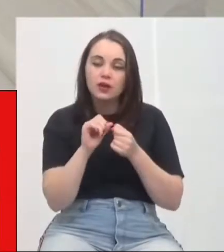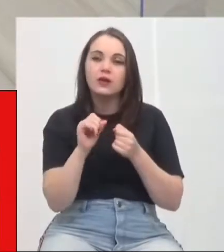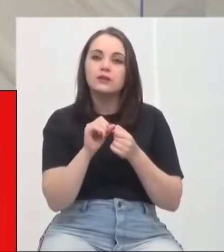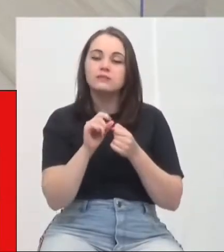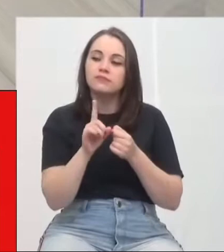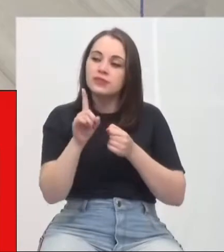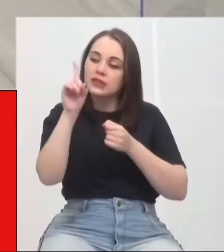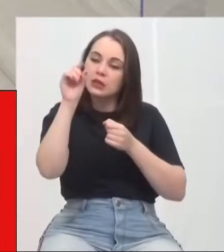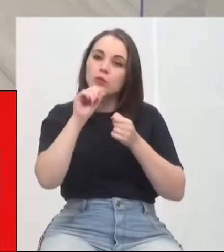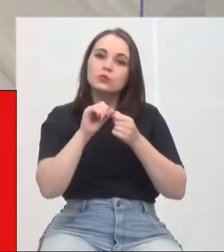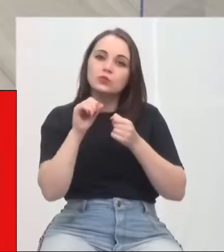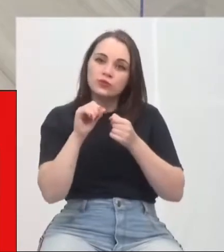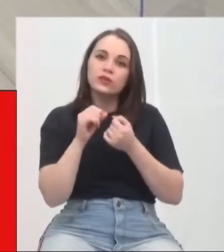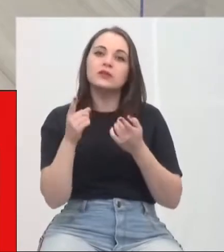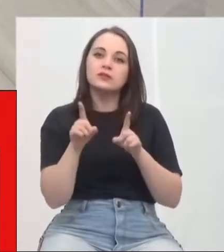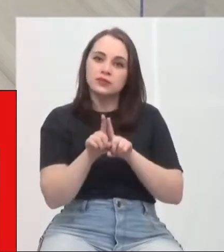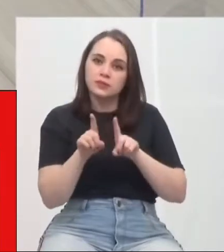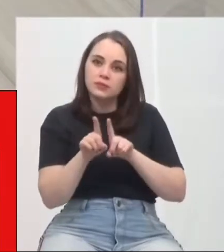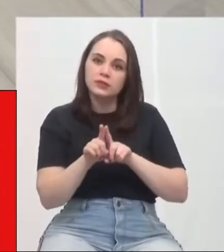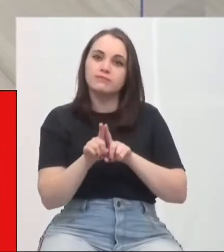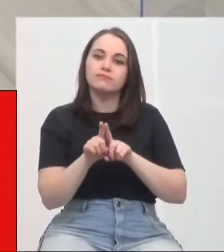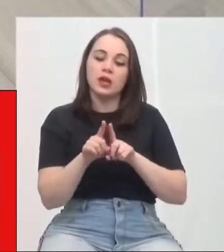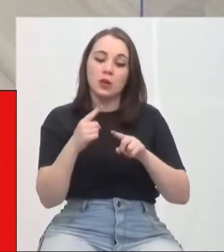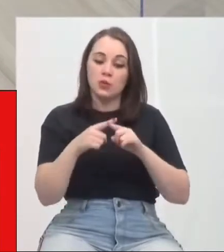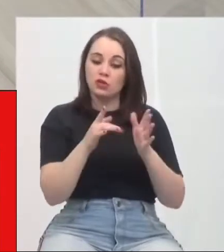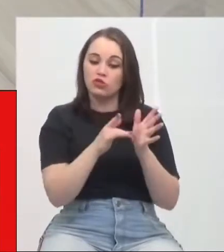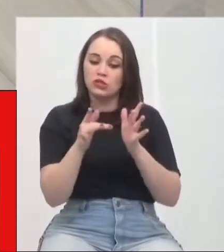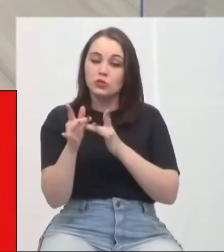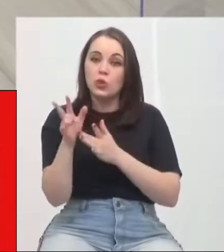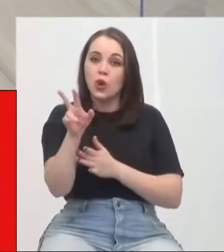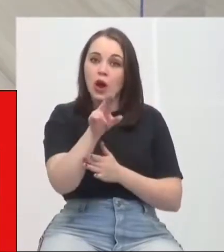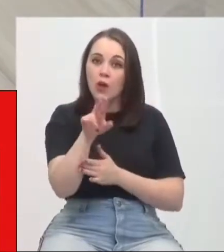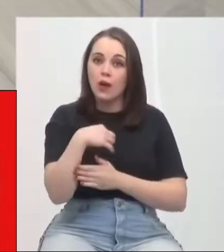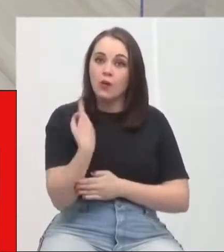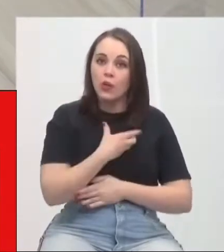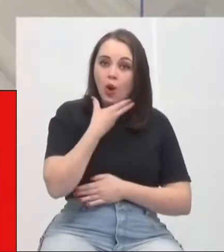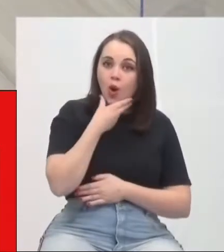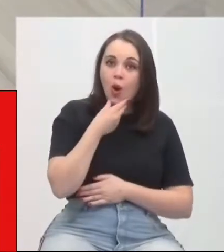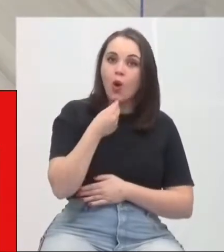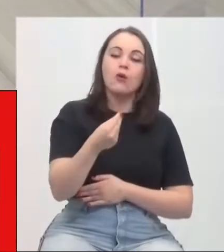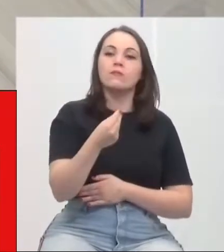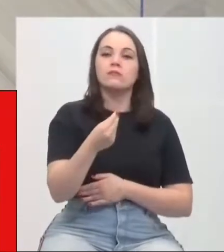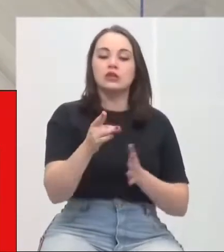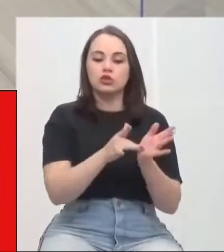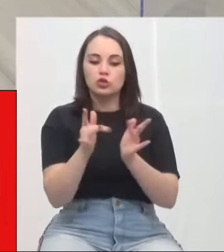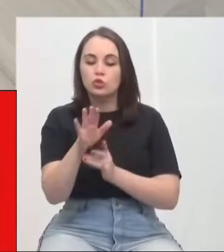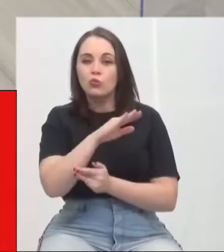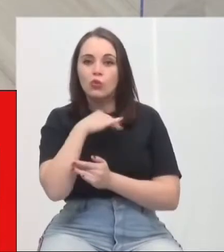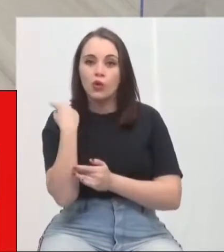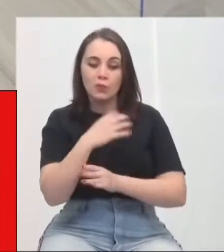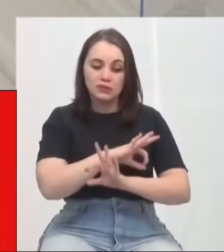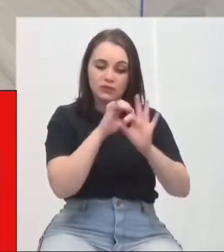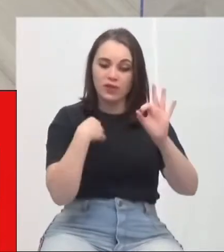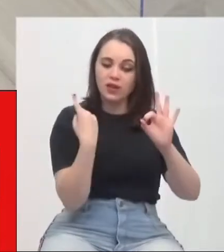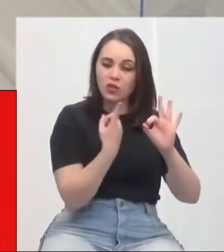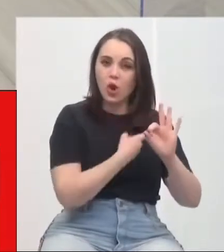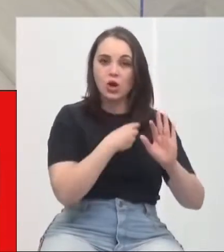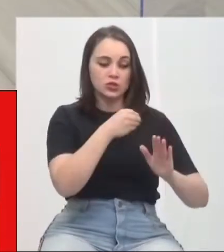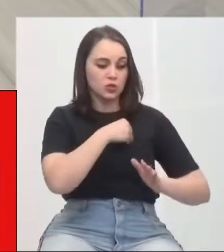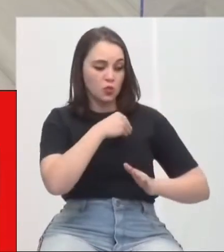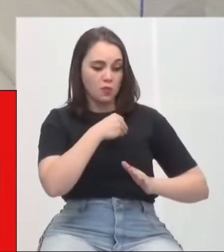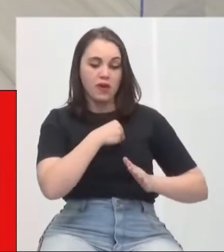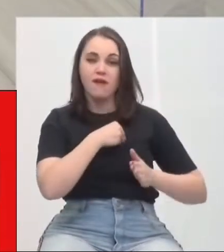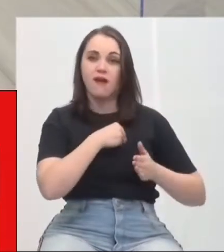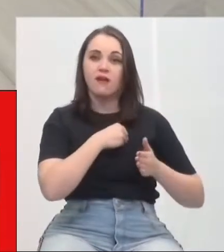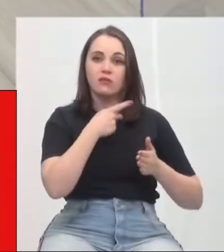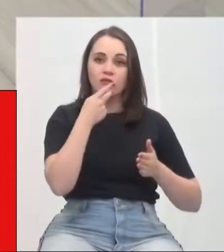Deus o fez enviando o seu próprio filho à semelhança do homem pecador, como oferta pelo pecado. E assim condenou o pecado na carne,